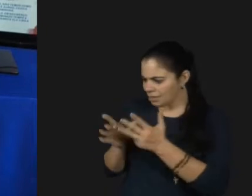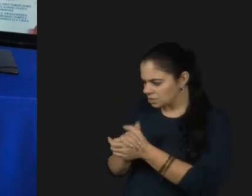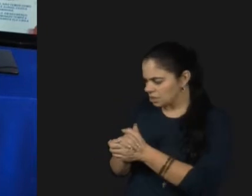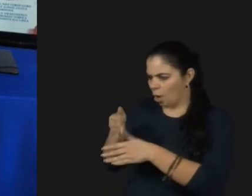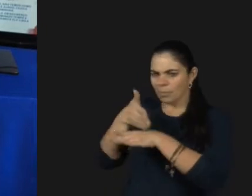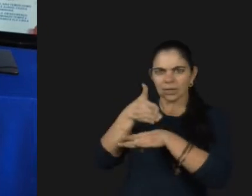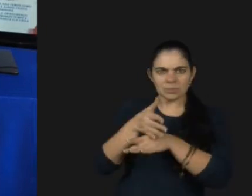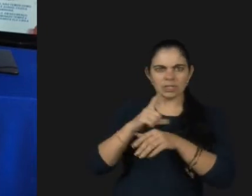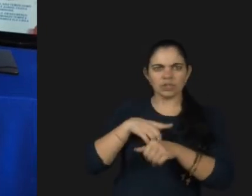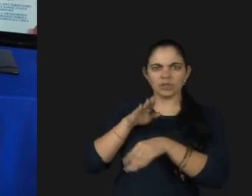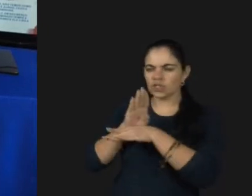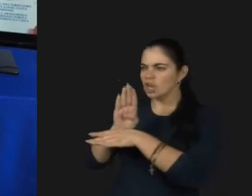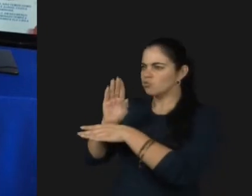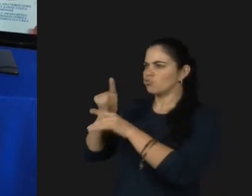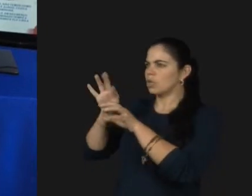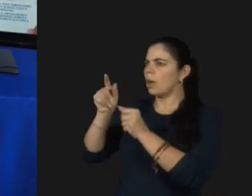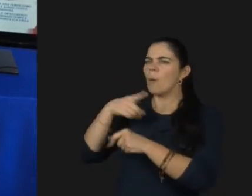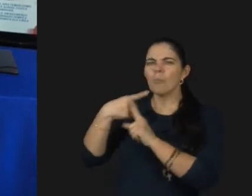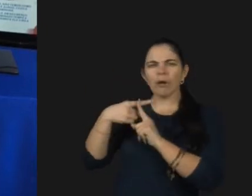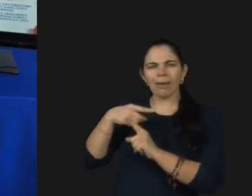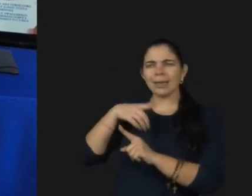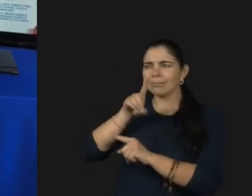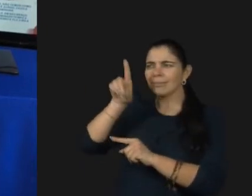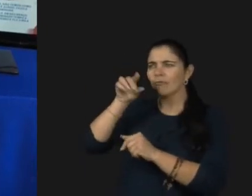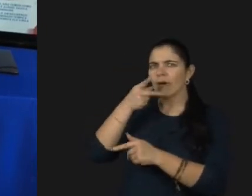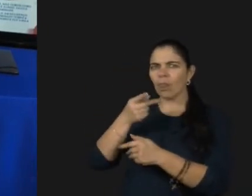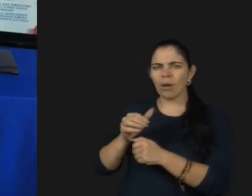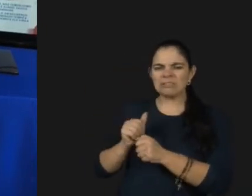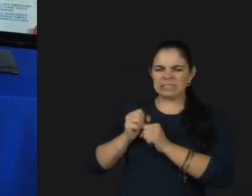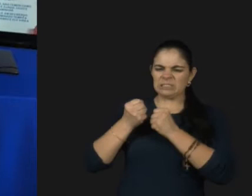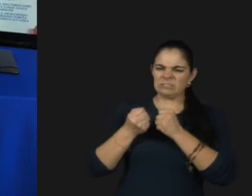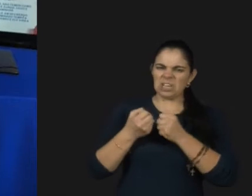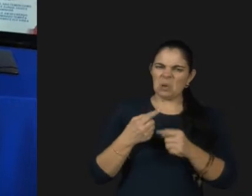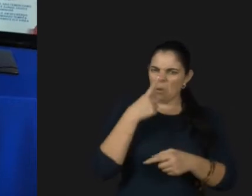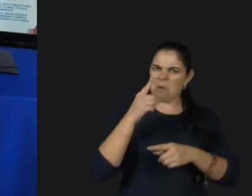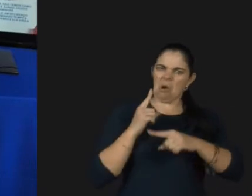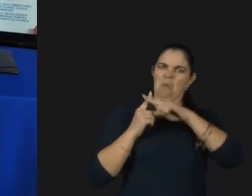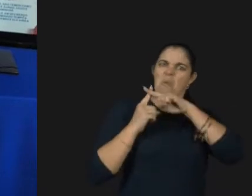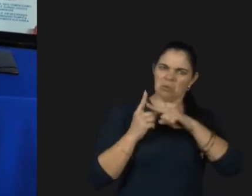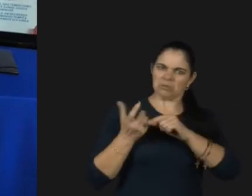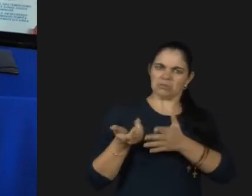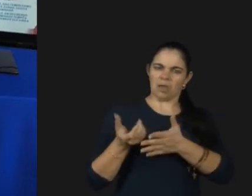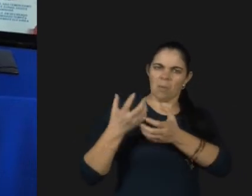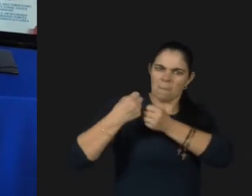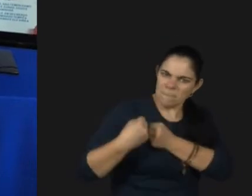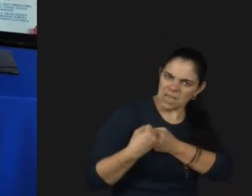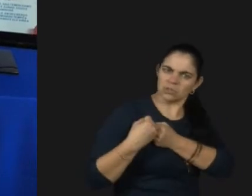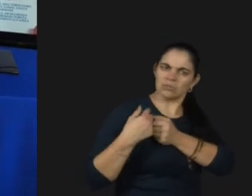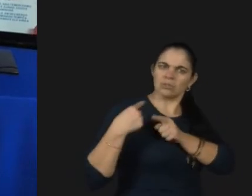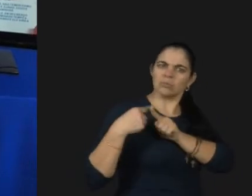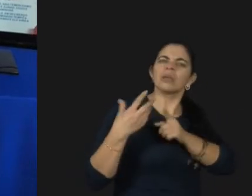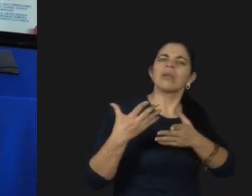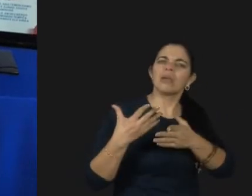participativos, por que que Deus nos deu esse karma, essa cruz? Porém, em dado